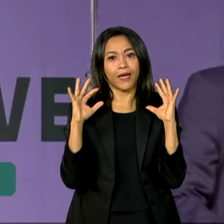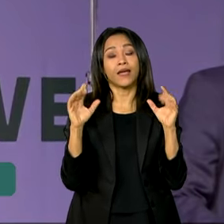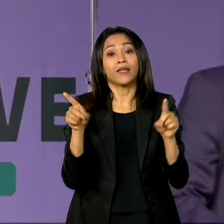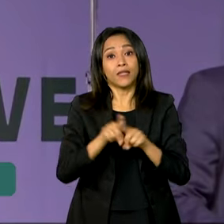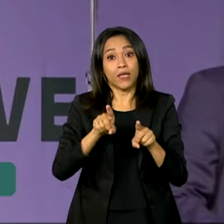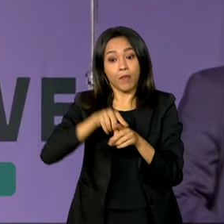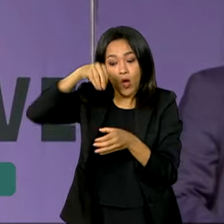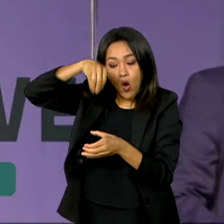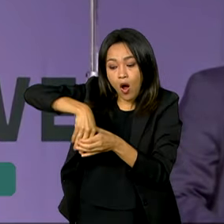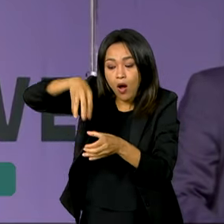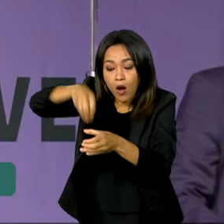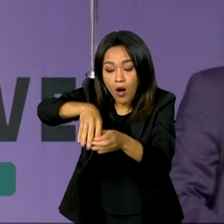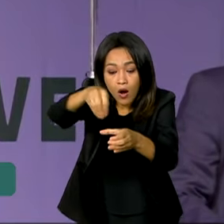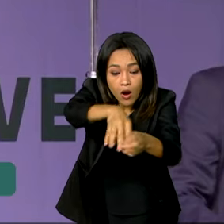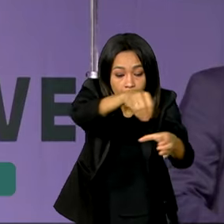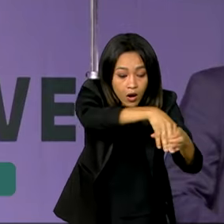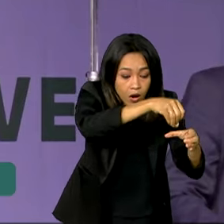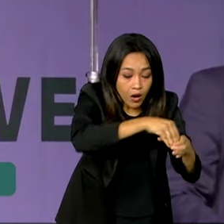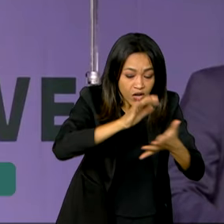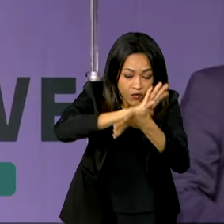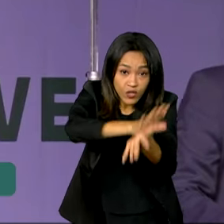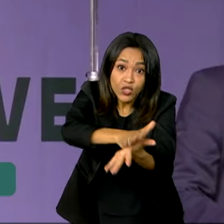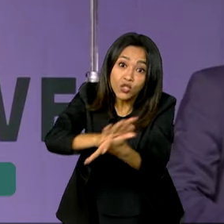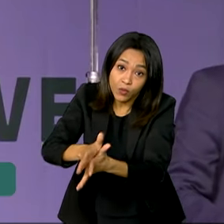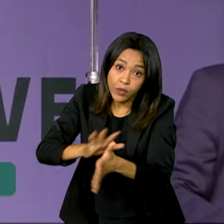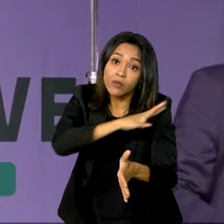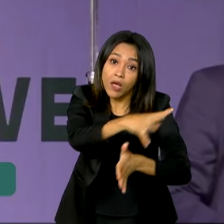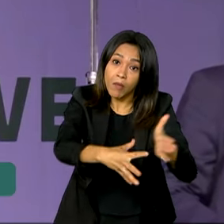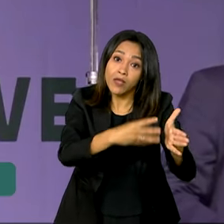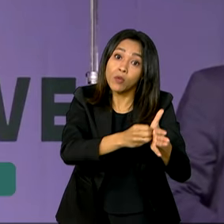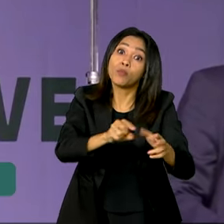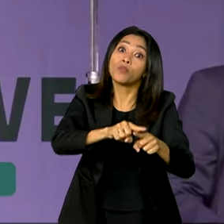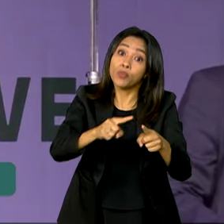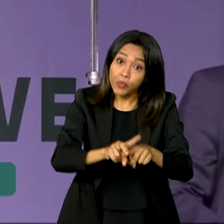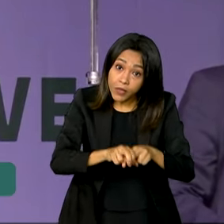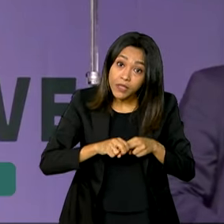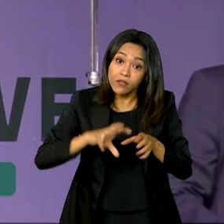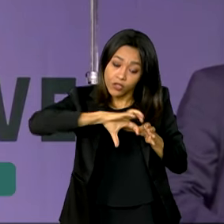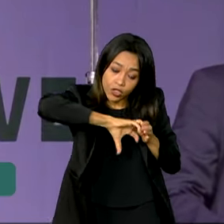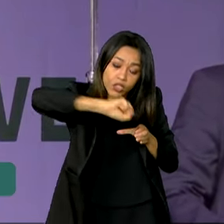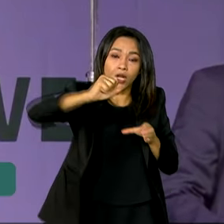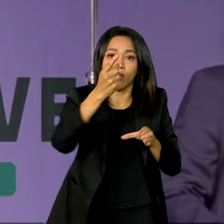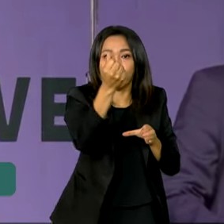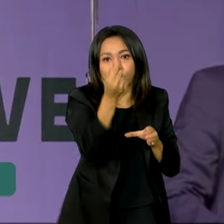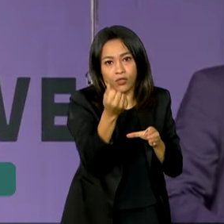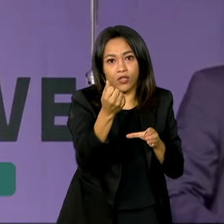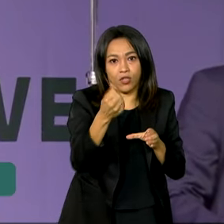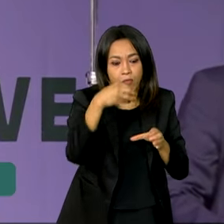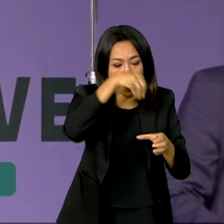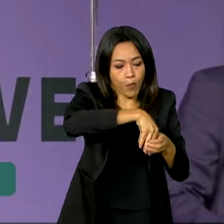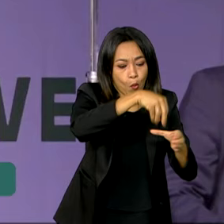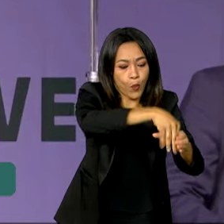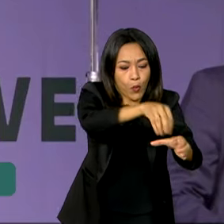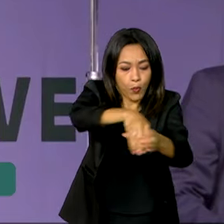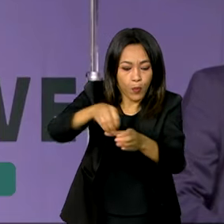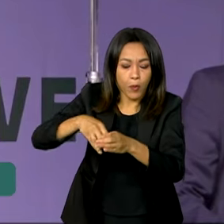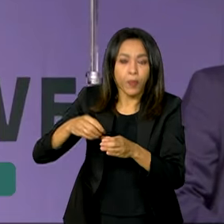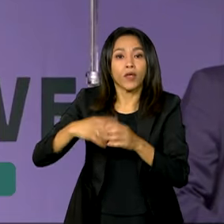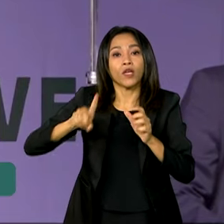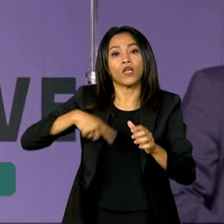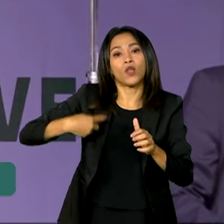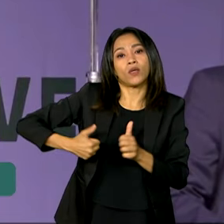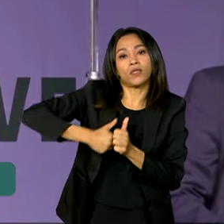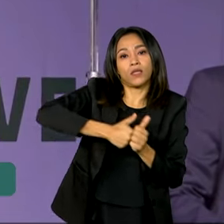floresta destruída na Amazônia, aí estão os recursos do fundo do clima e cumprimos o Código Florestal, uma das